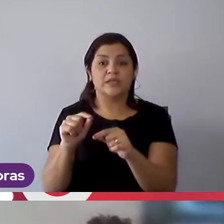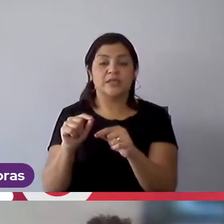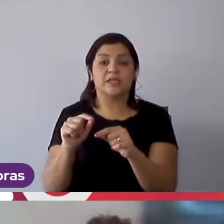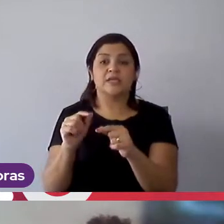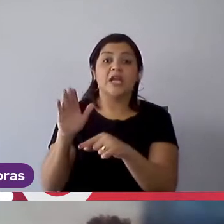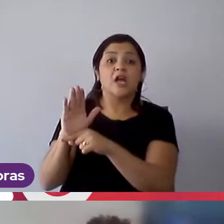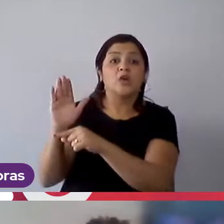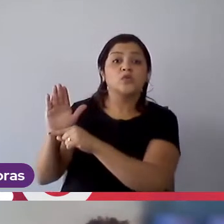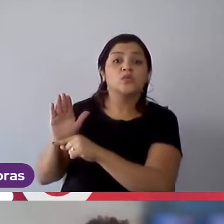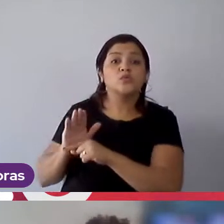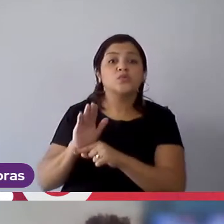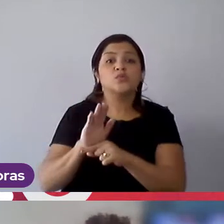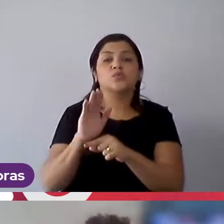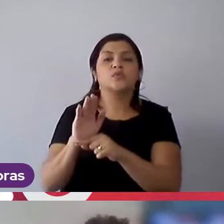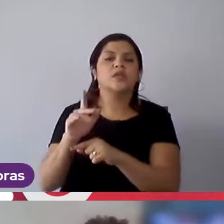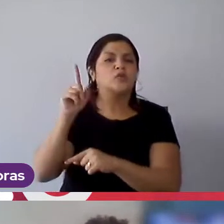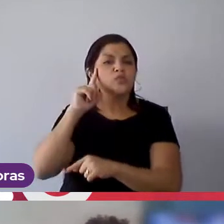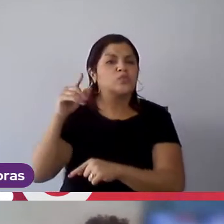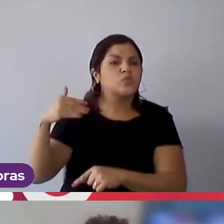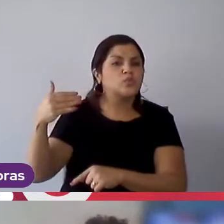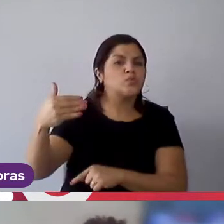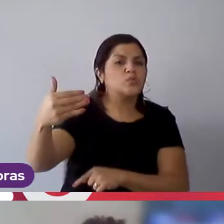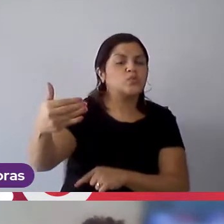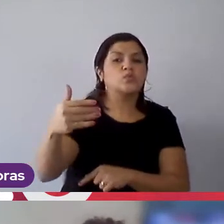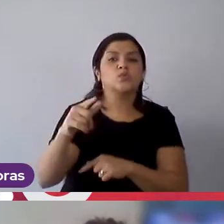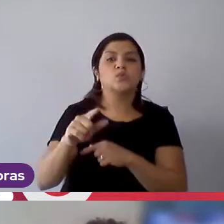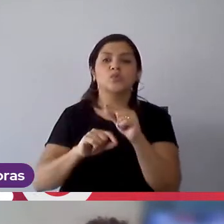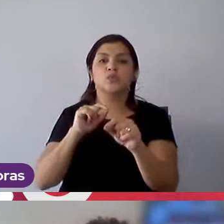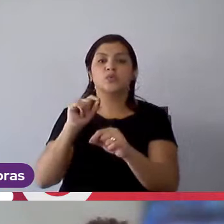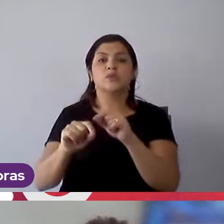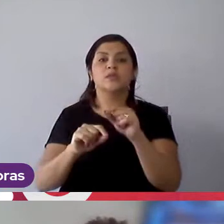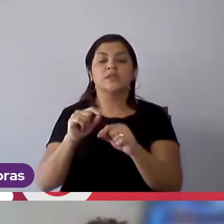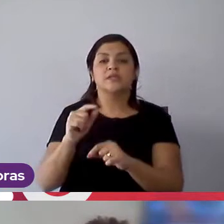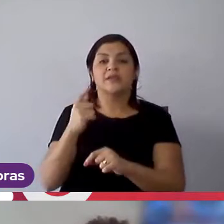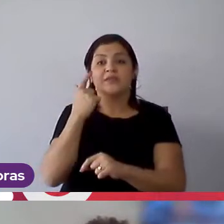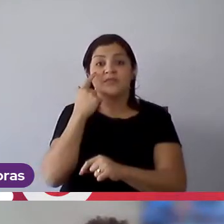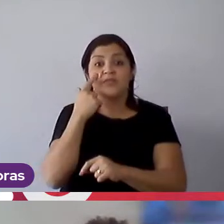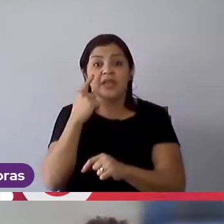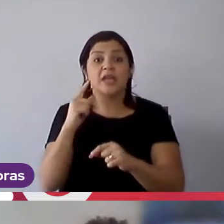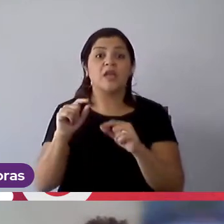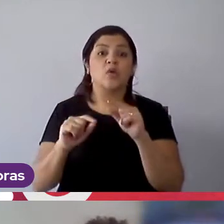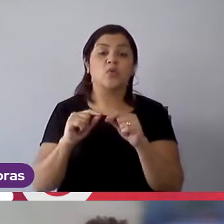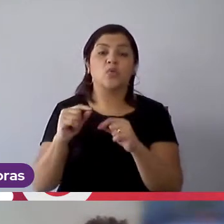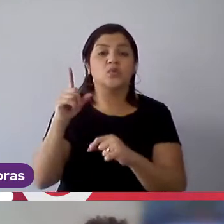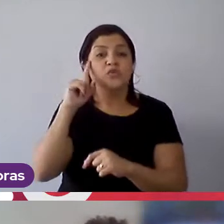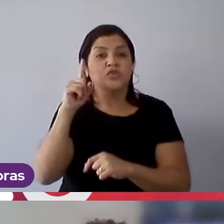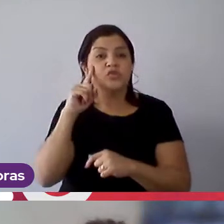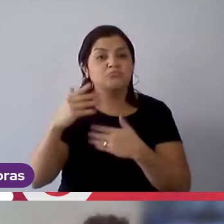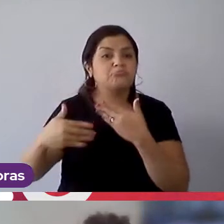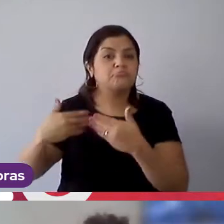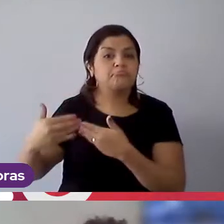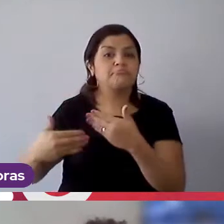contribuir no dia a dia. Muito pelo contrário. Eu tenho tarefas diárias, tenho demandas.